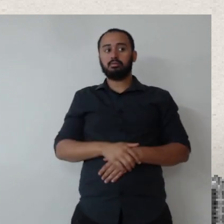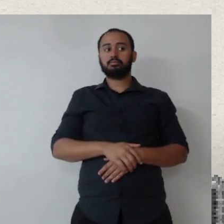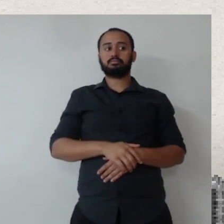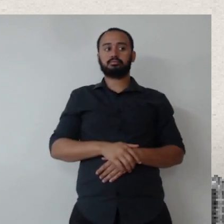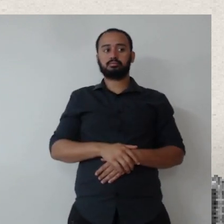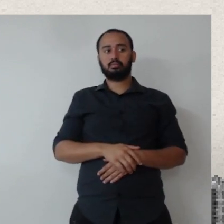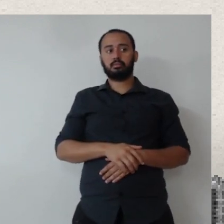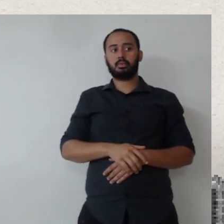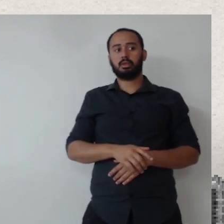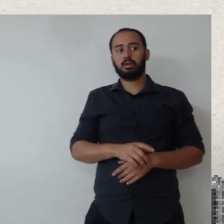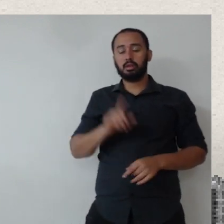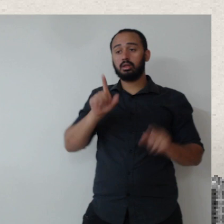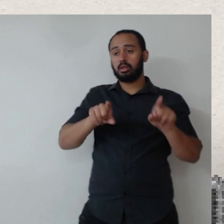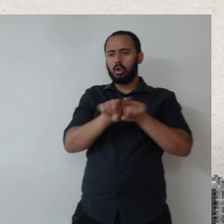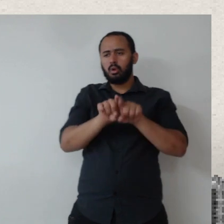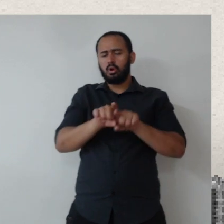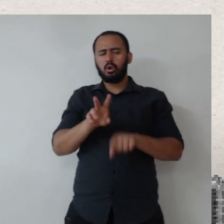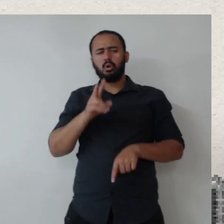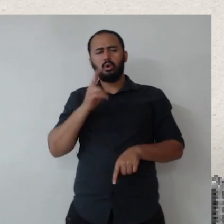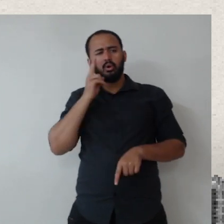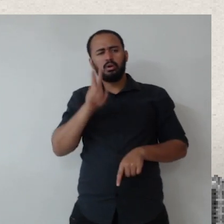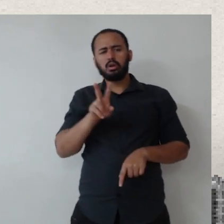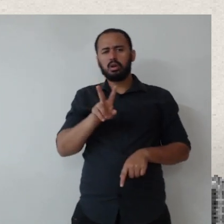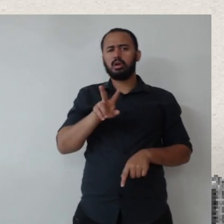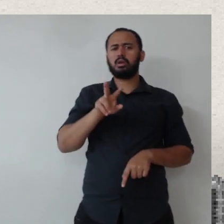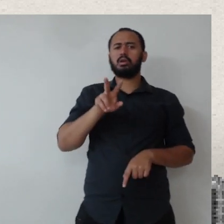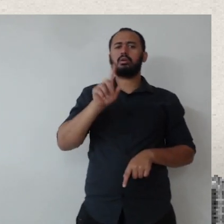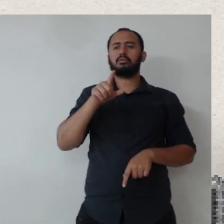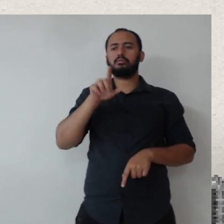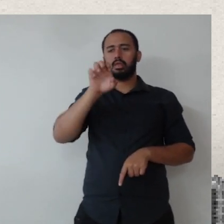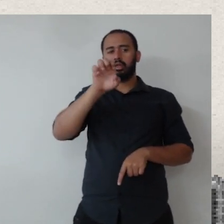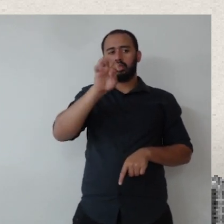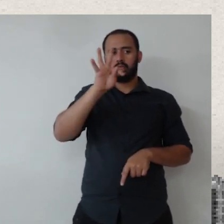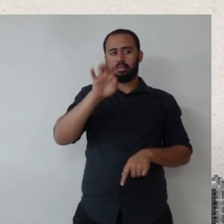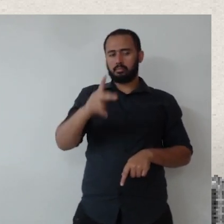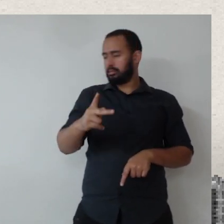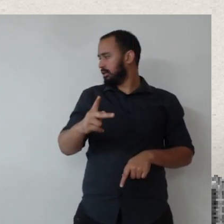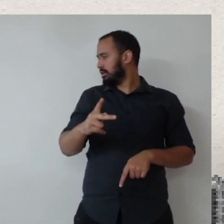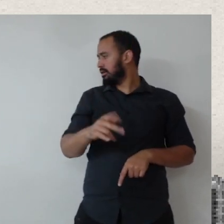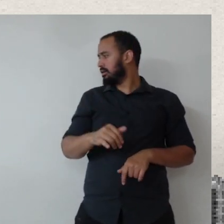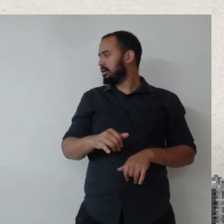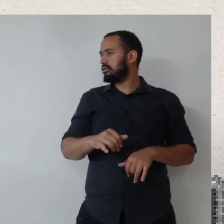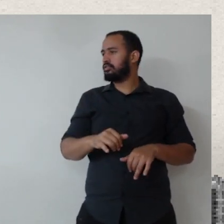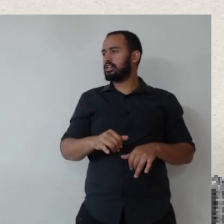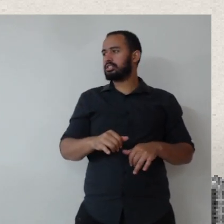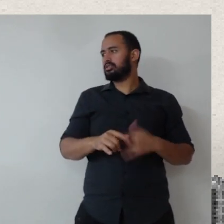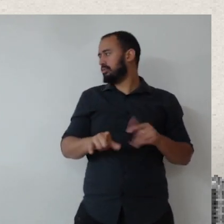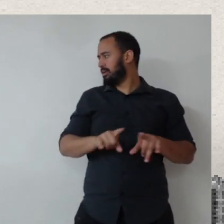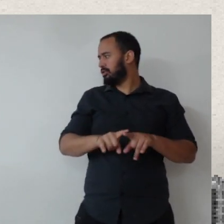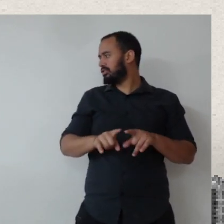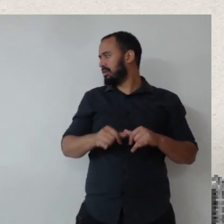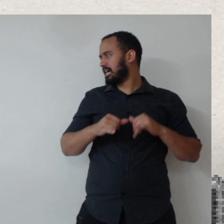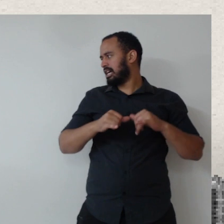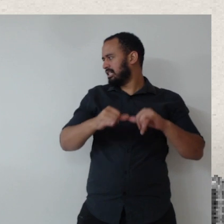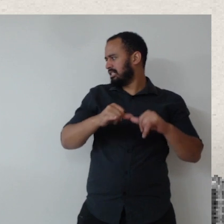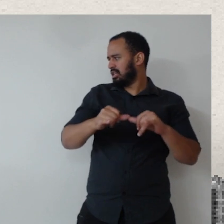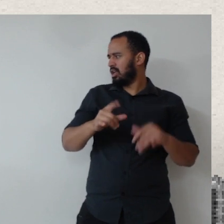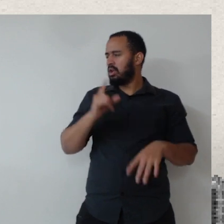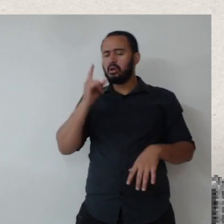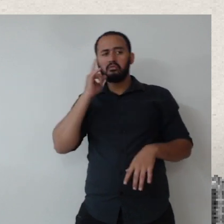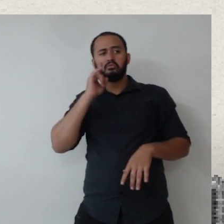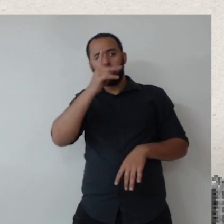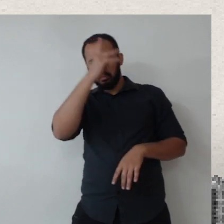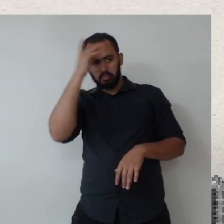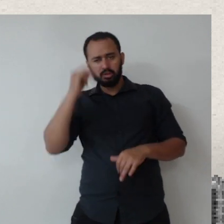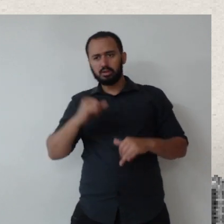do ETP a gente conhecer também os fornecedores, fazer essa pesquisa preliminar aí para mapear o mercado, saber o que tem e o que não tem. Porque não adianta